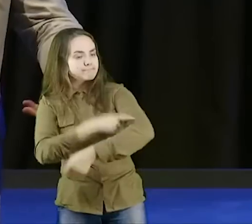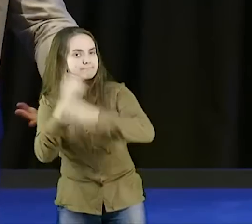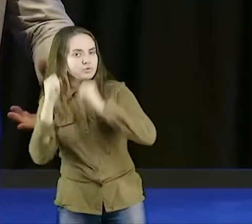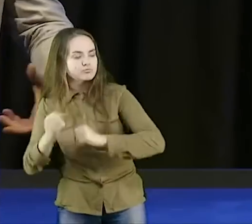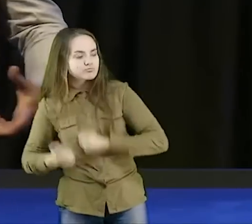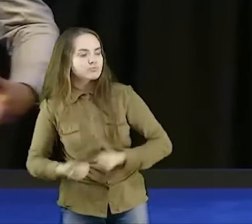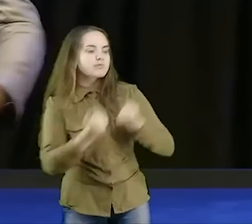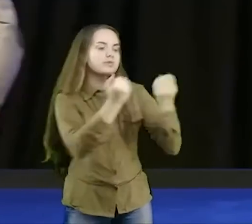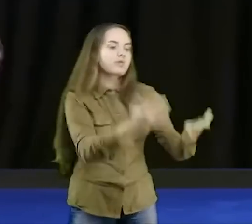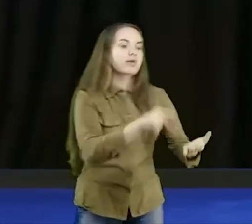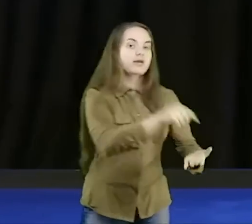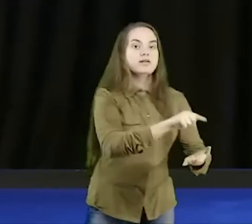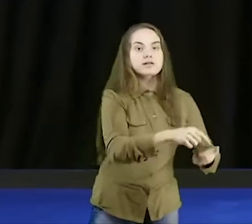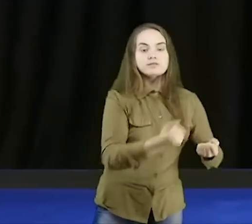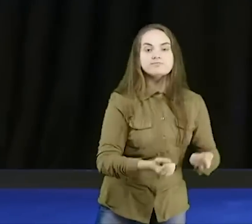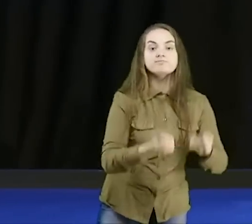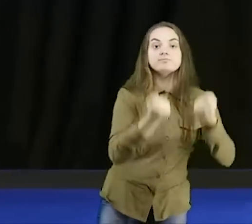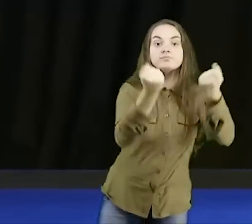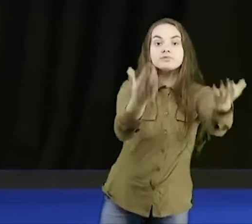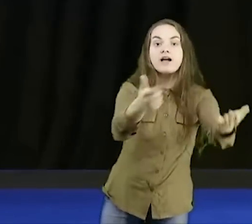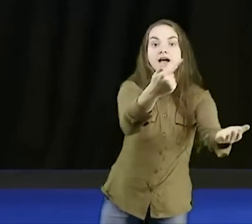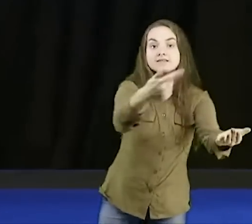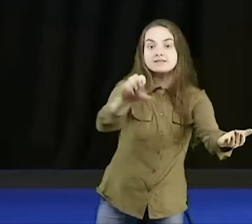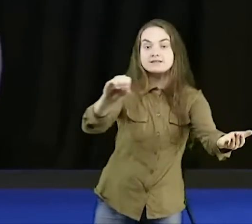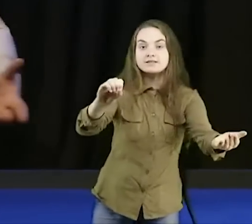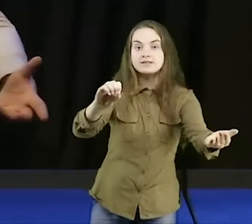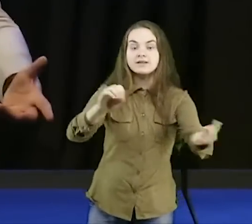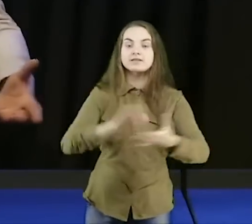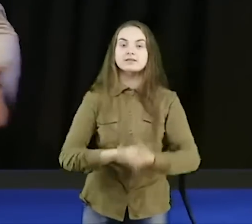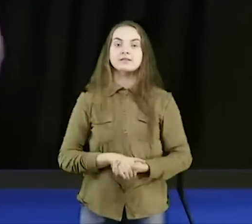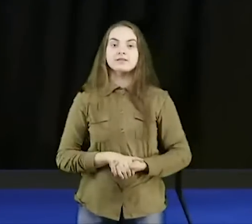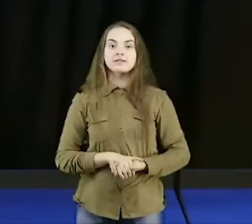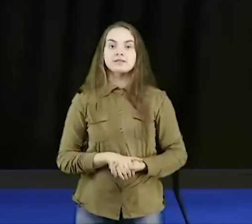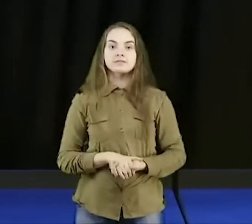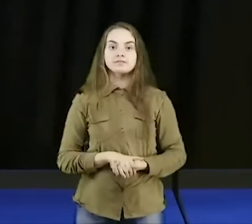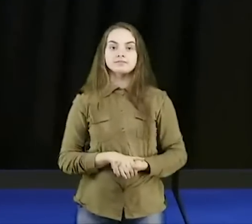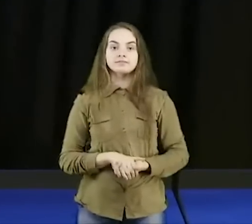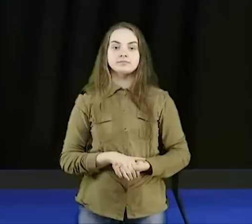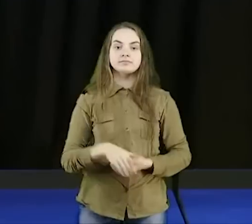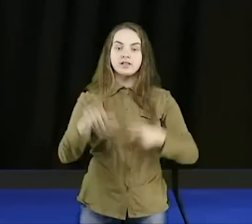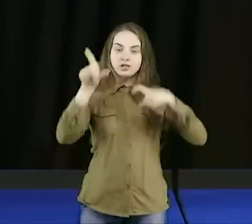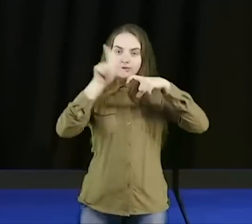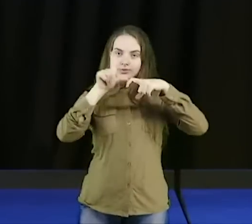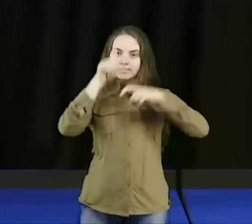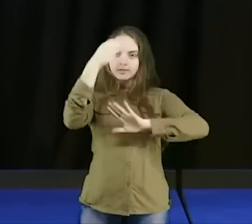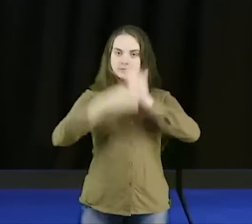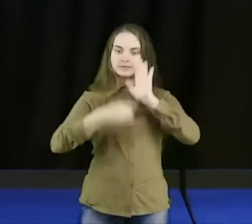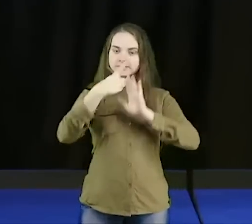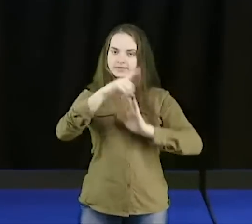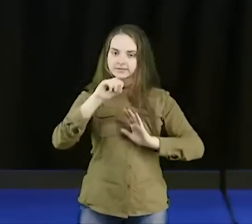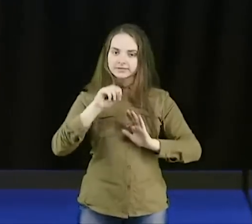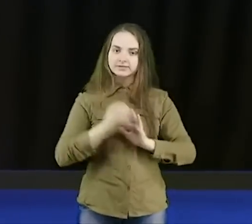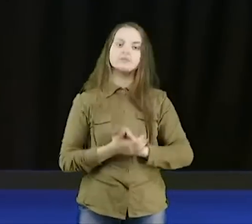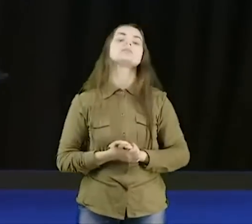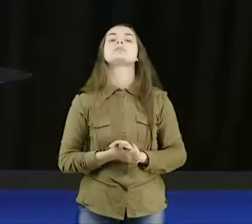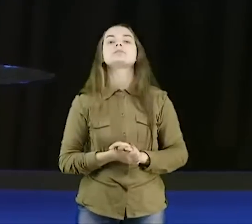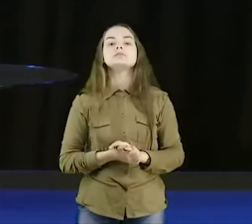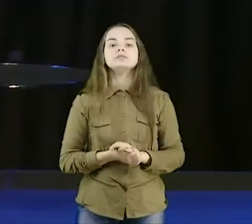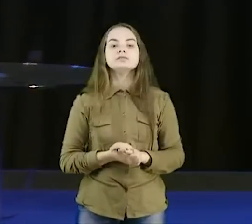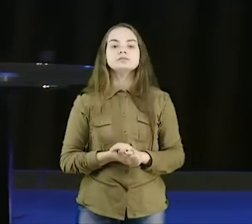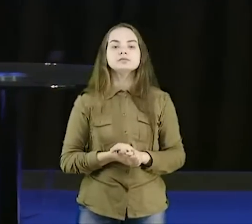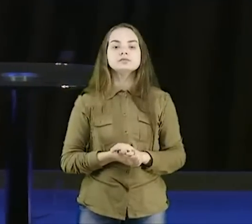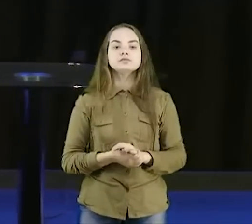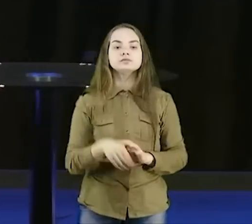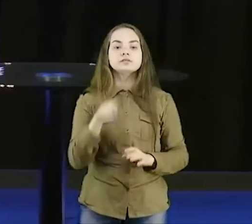e os 12 vão dar para 70, em algumas versões, em Lucas capítulo 10, eles